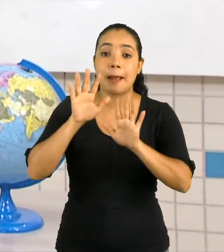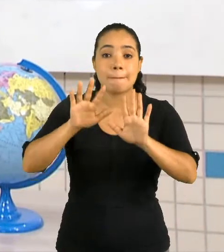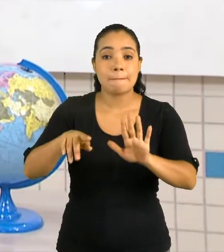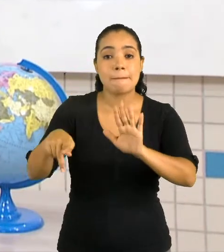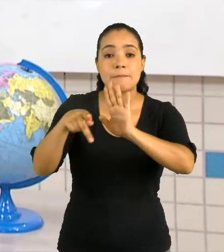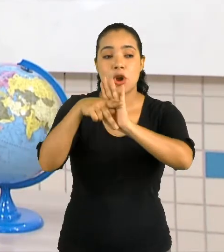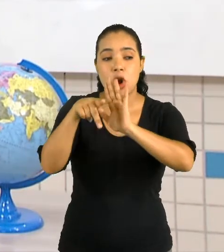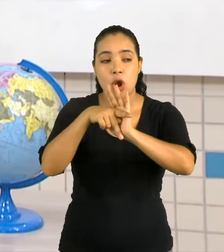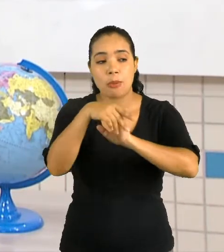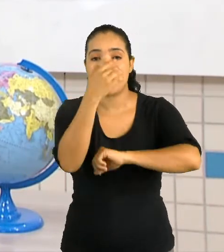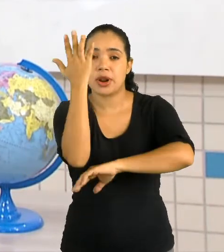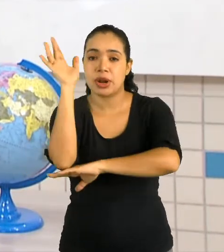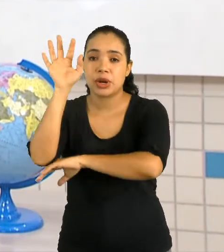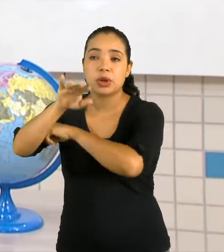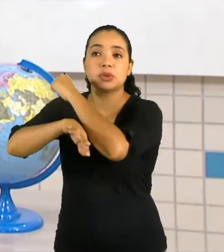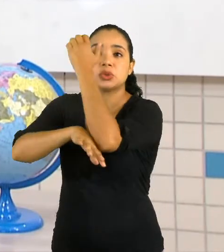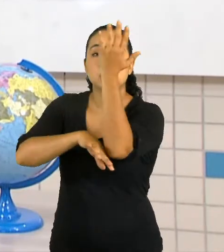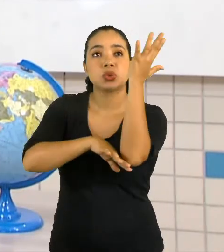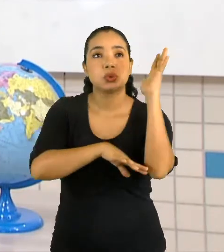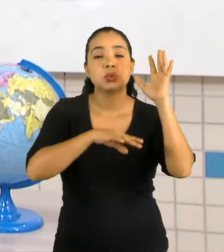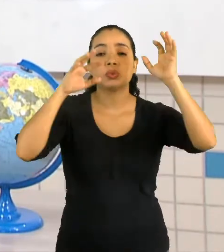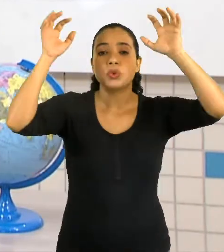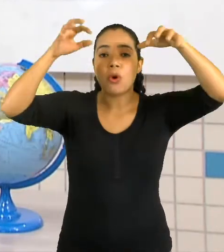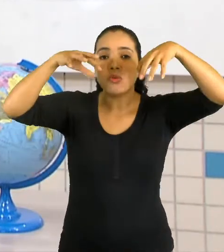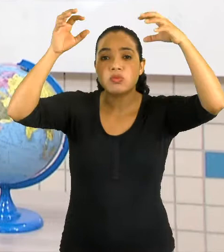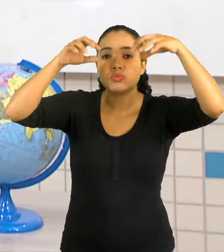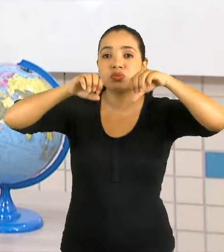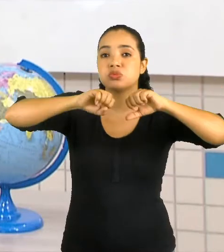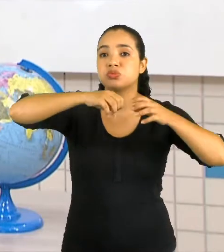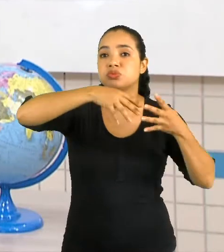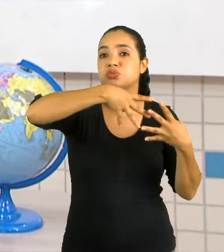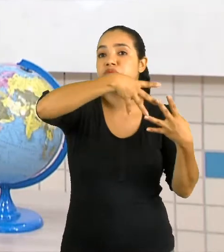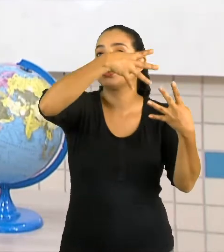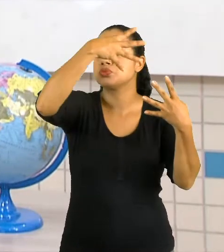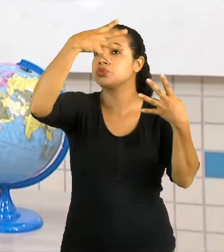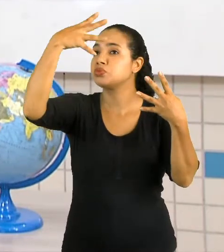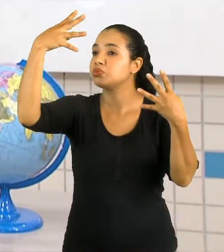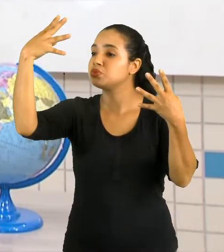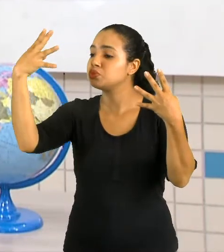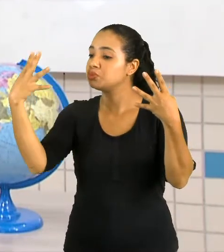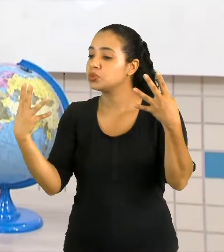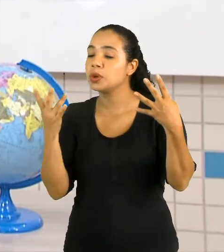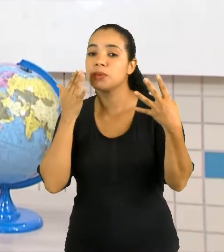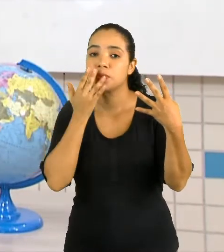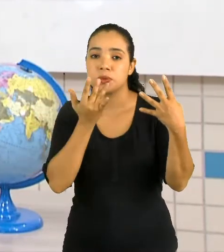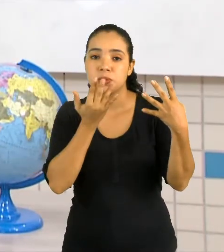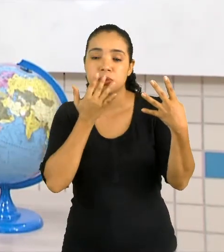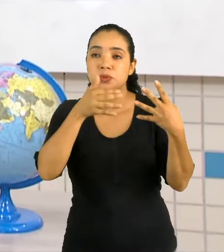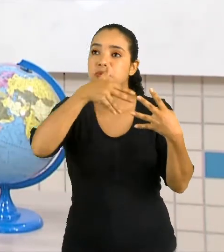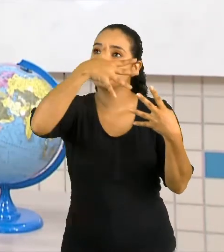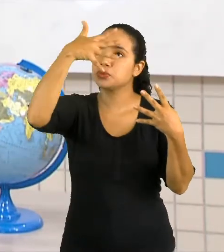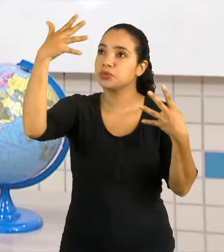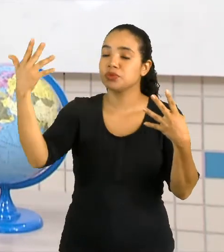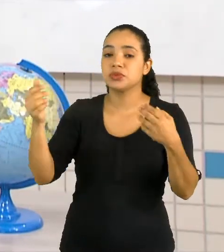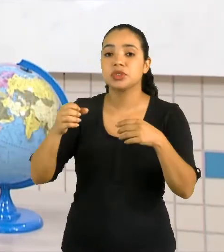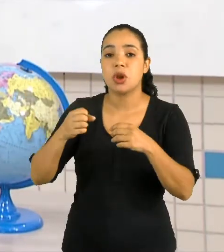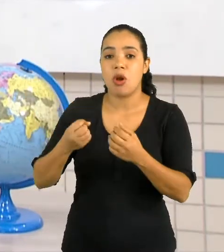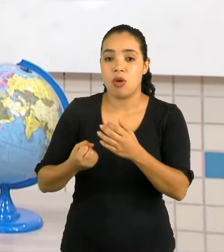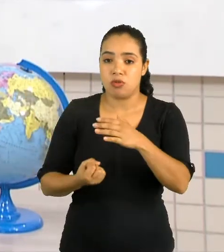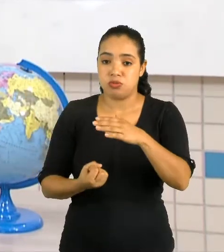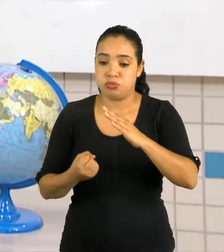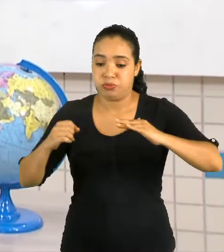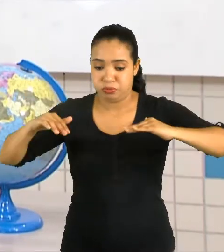arco-íris, a chuva, os vulcões, o dia e a noite,